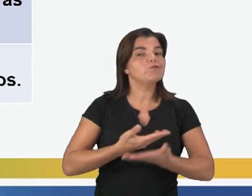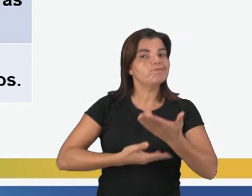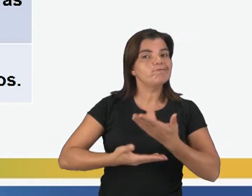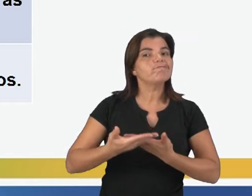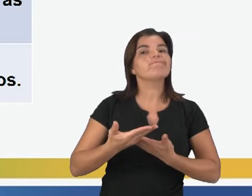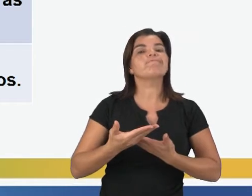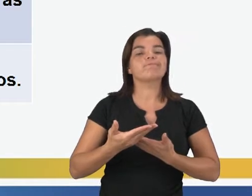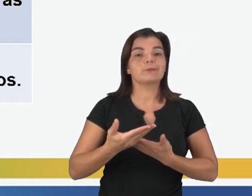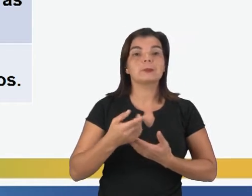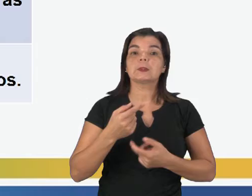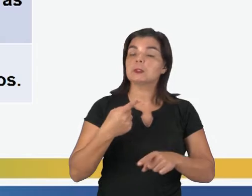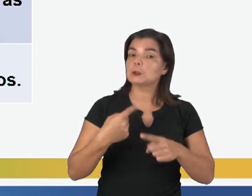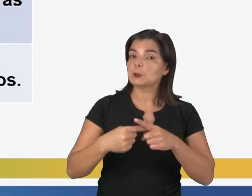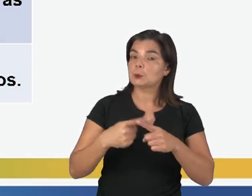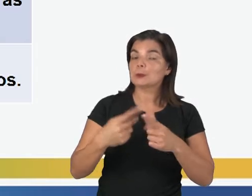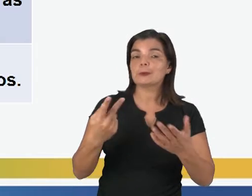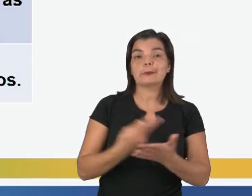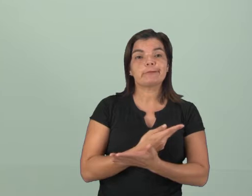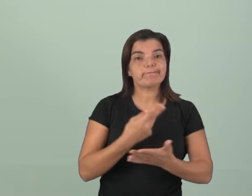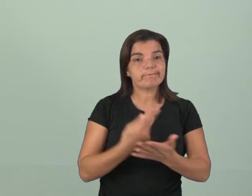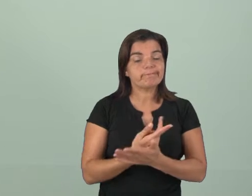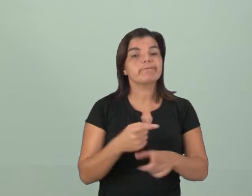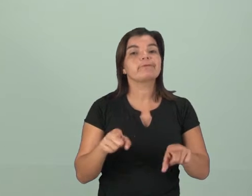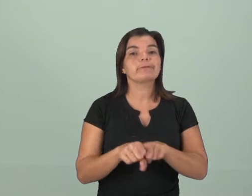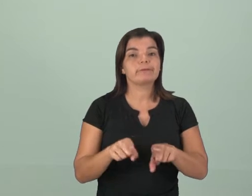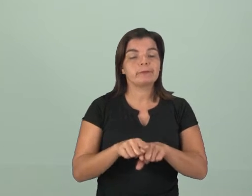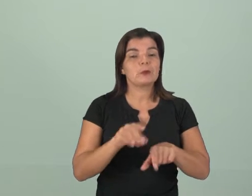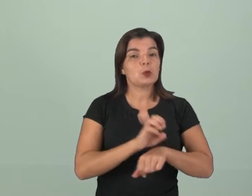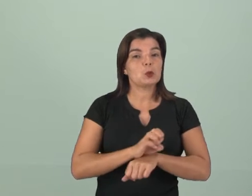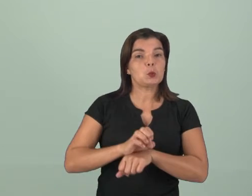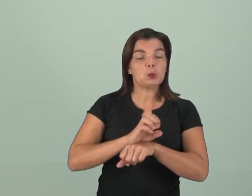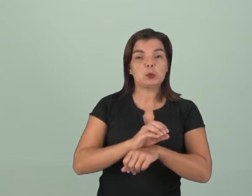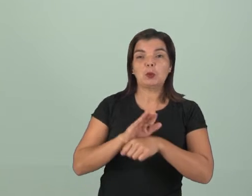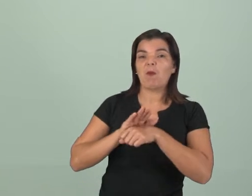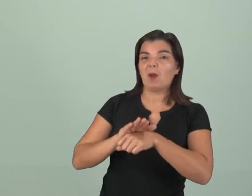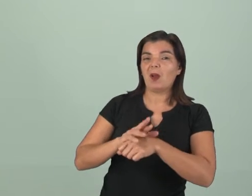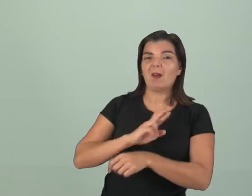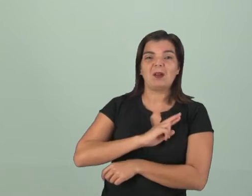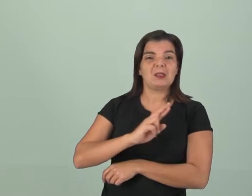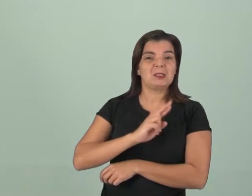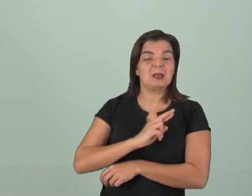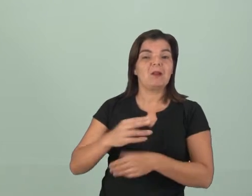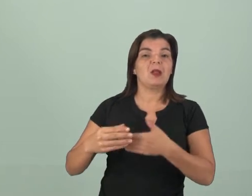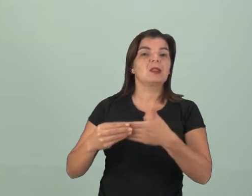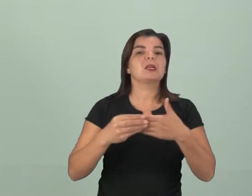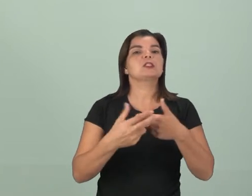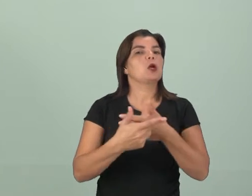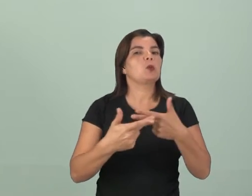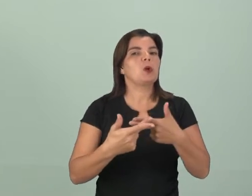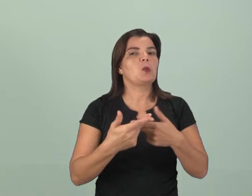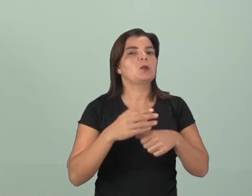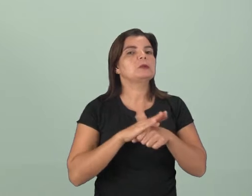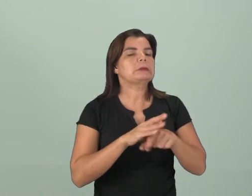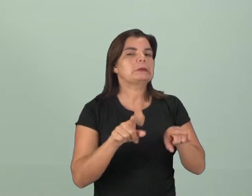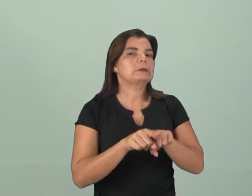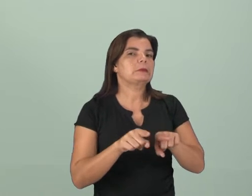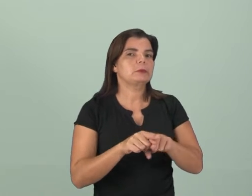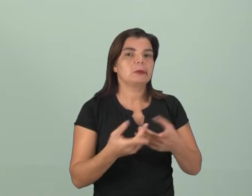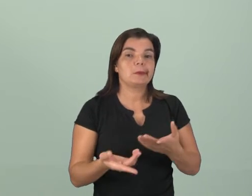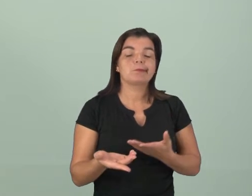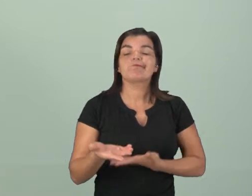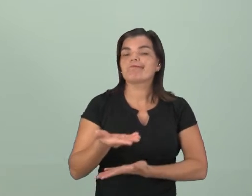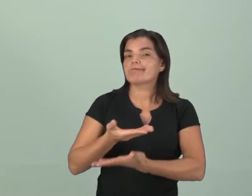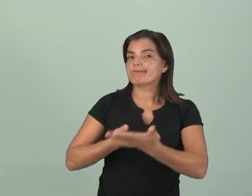relação de promiscuidade, uma relação errada. O Estado vai financiar aquela religião que vai trazer algum benefício para ele.